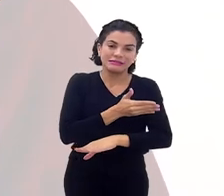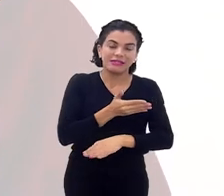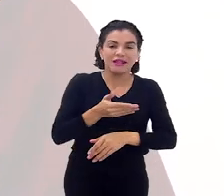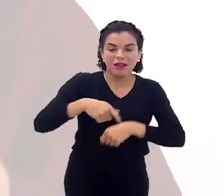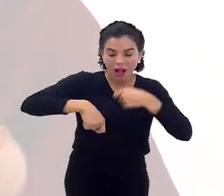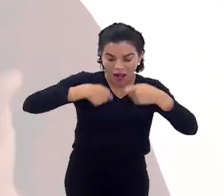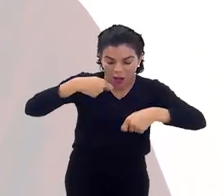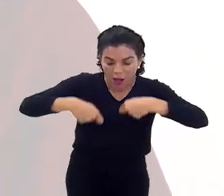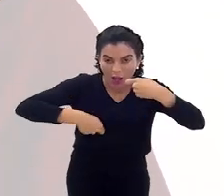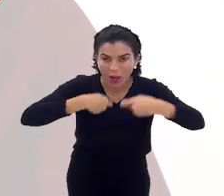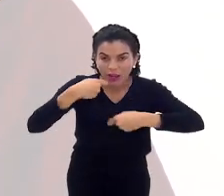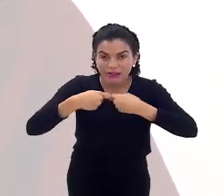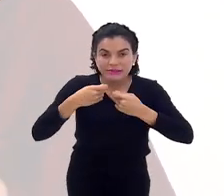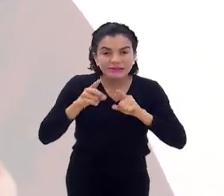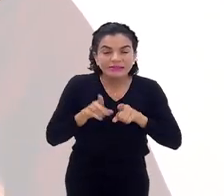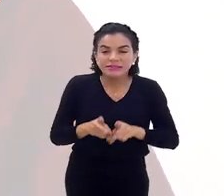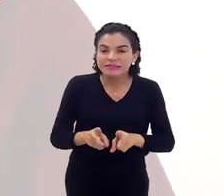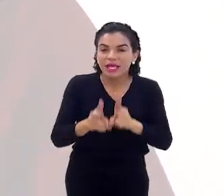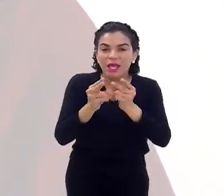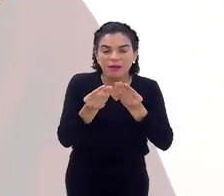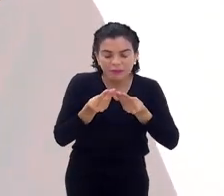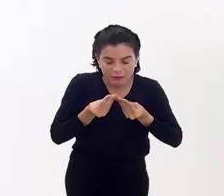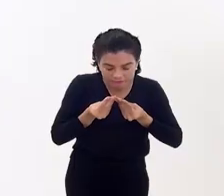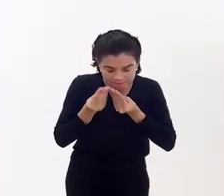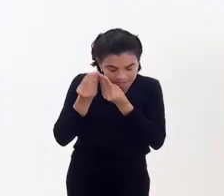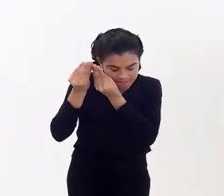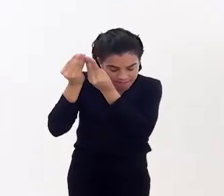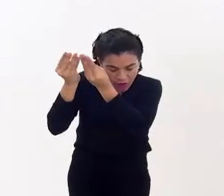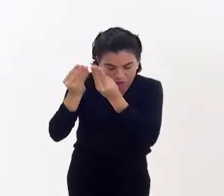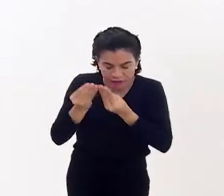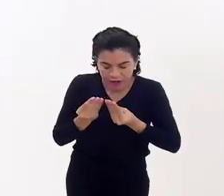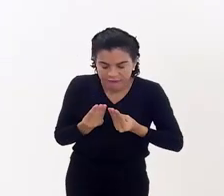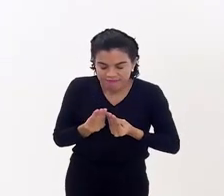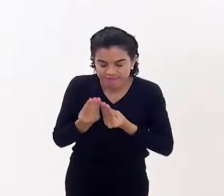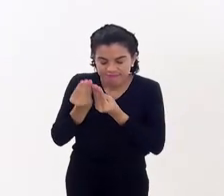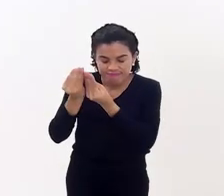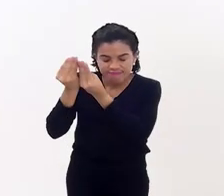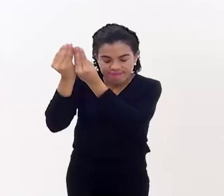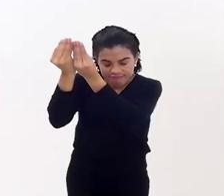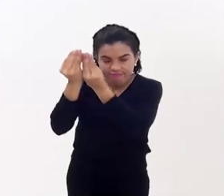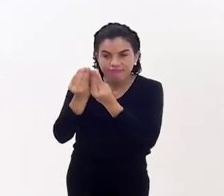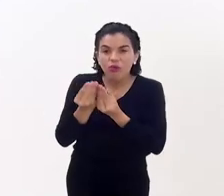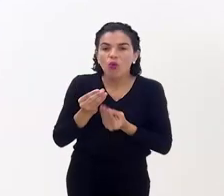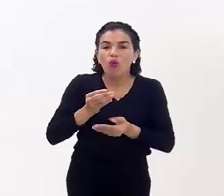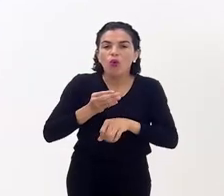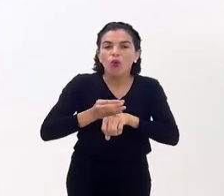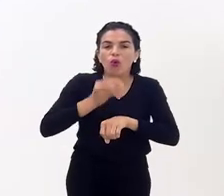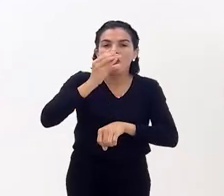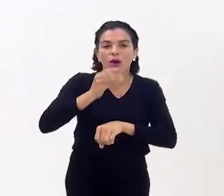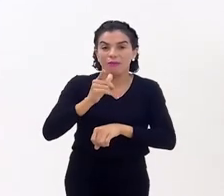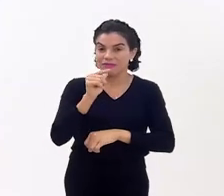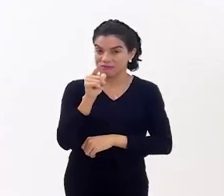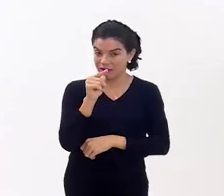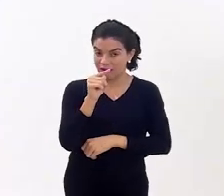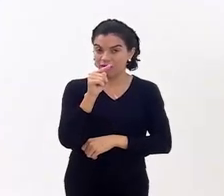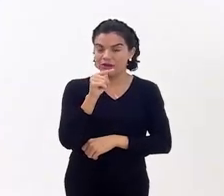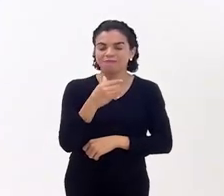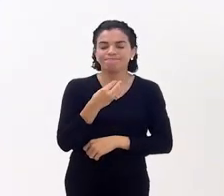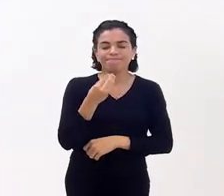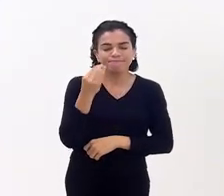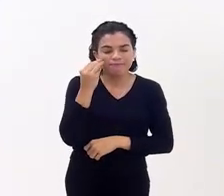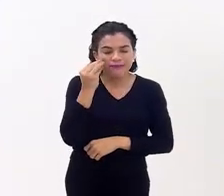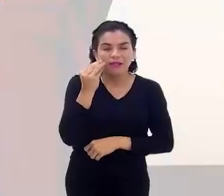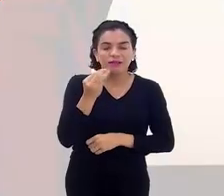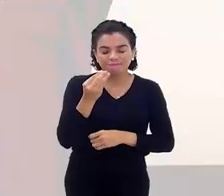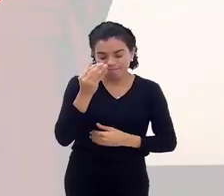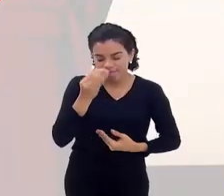das nossas refeições a gente sempre oferece, né? Como faz uma prece, a gente também sempre faz. Até mesmo um copo d'água, quando você toma,